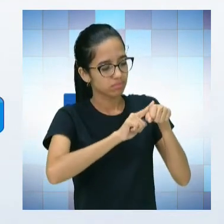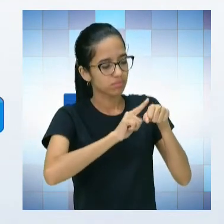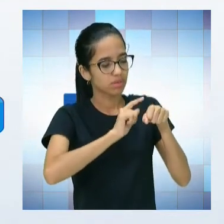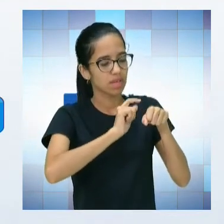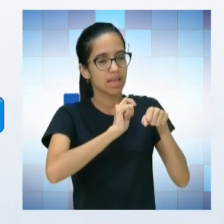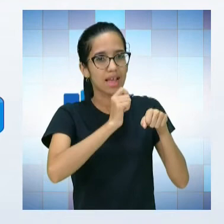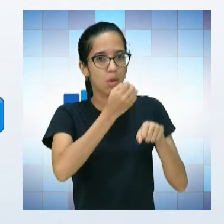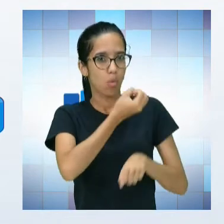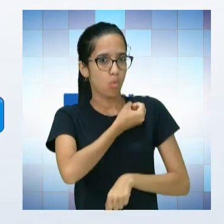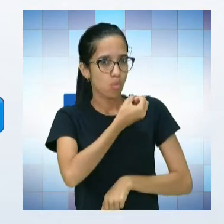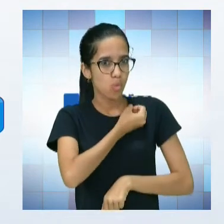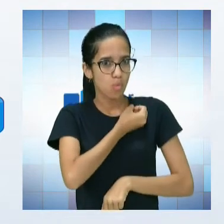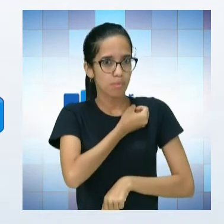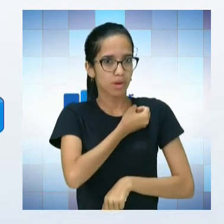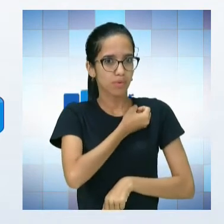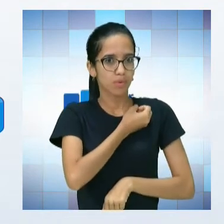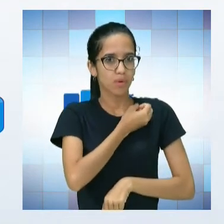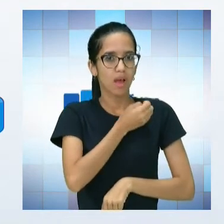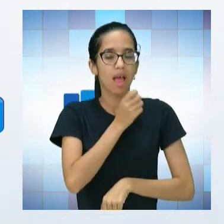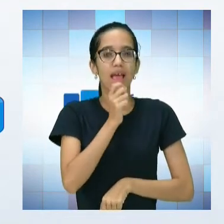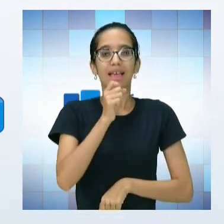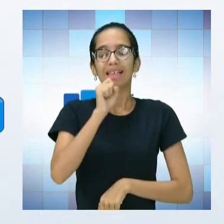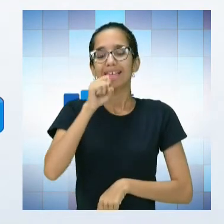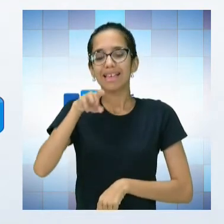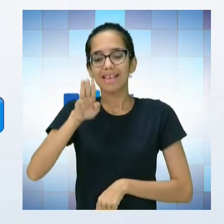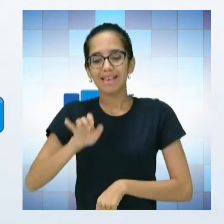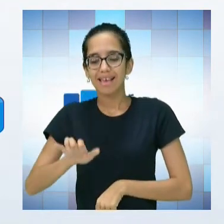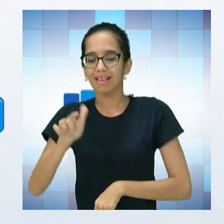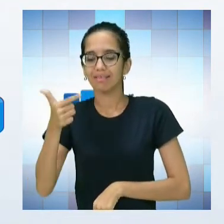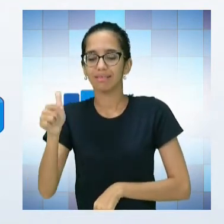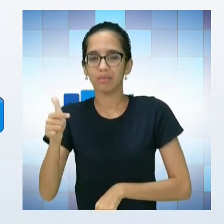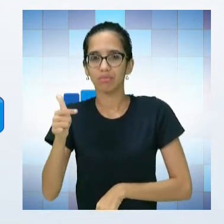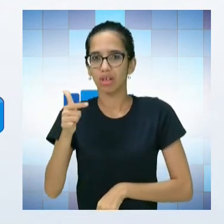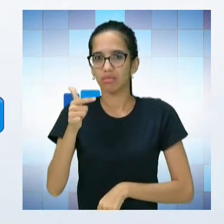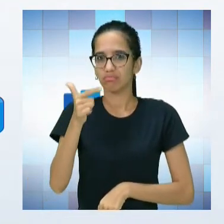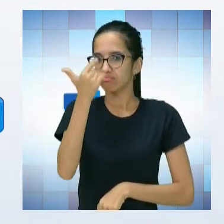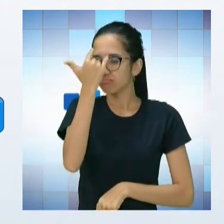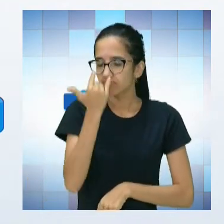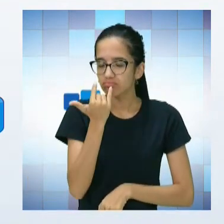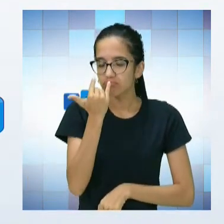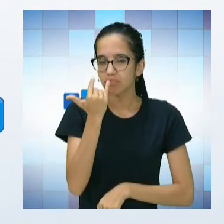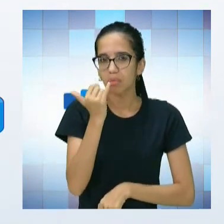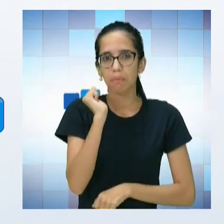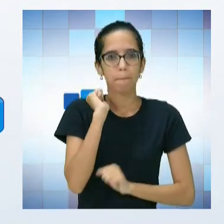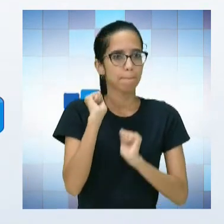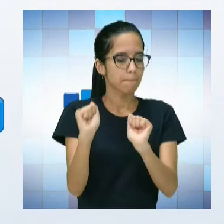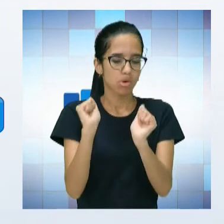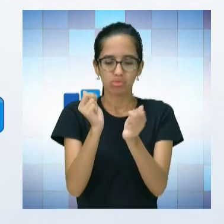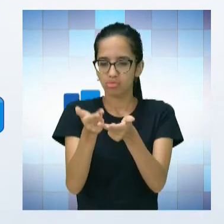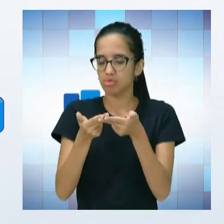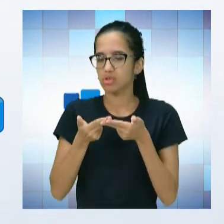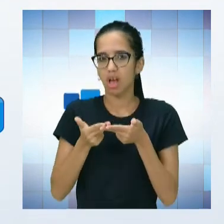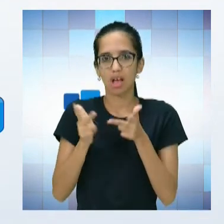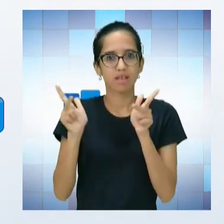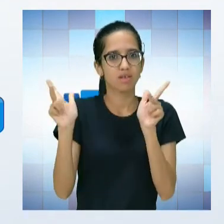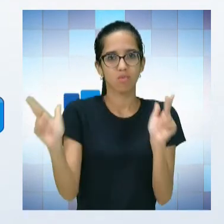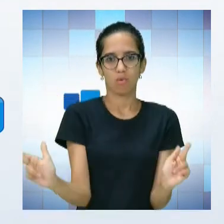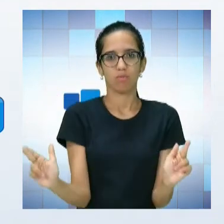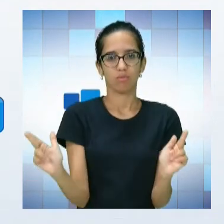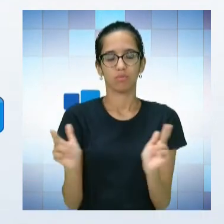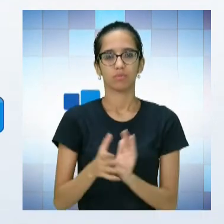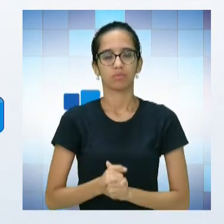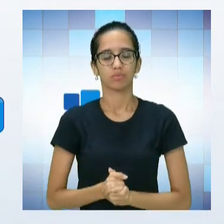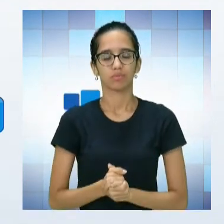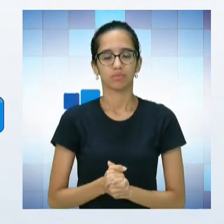como o aluno que não tem deficiência visual, visto que o recurso traz as duas opções. E,